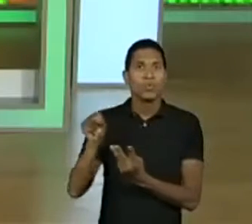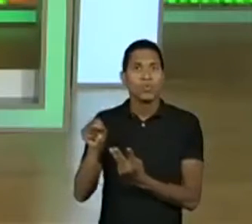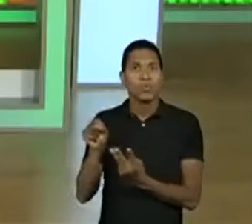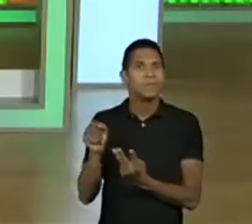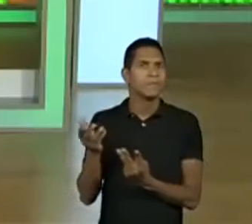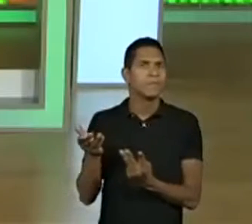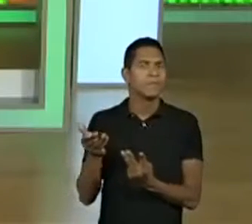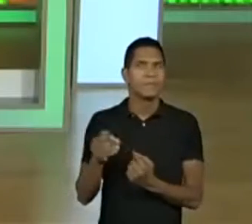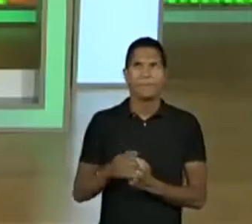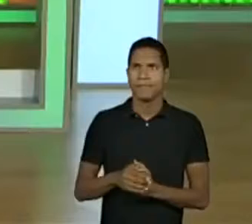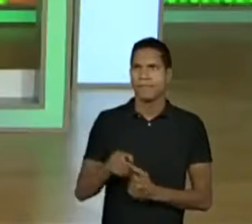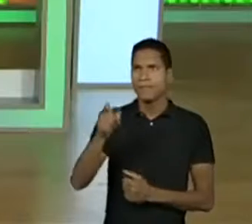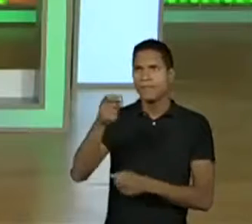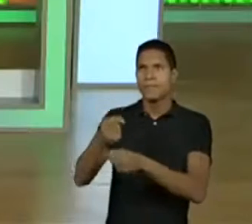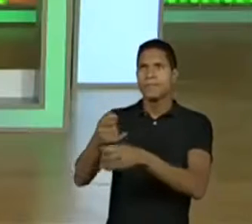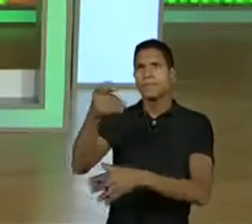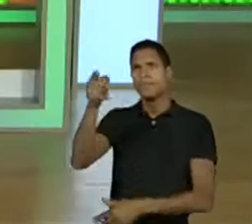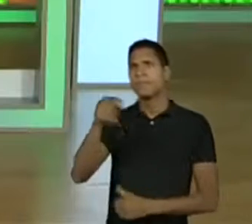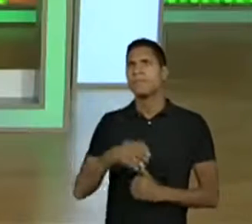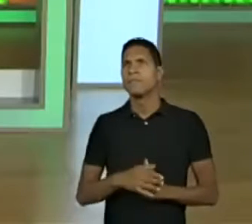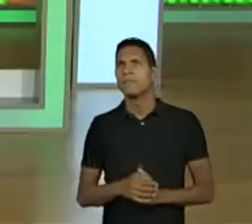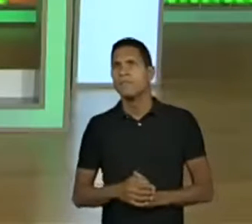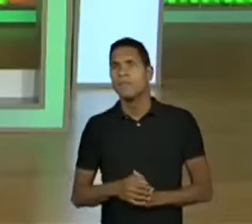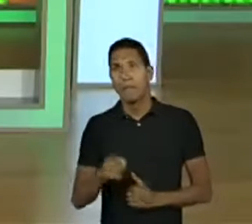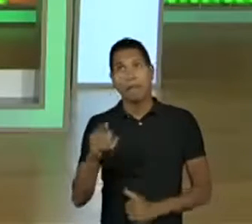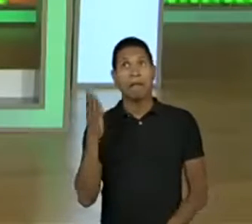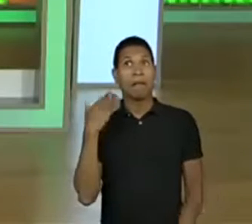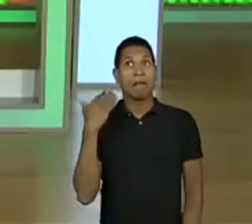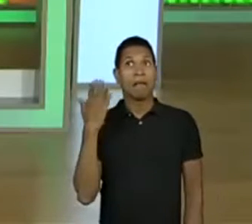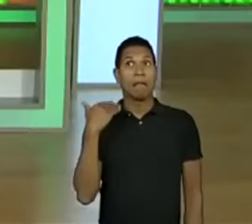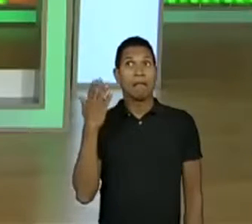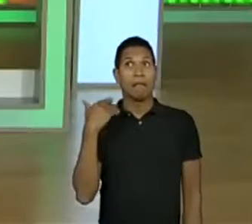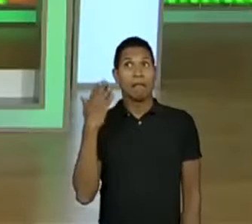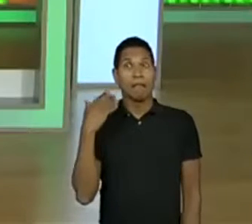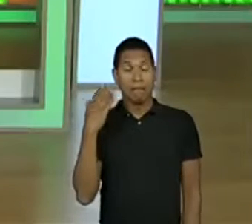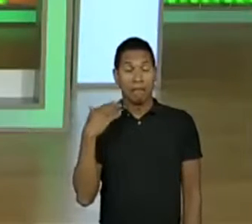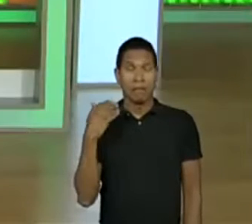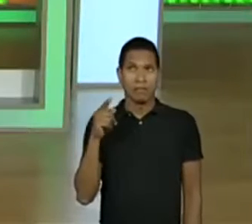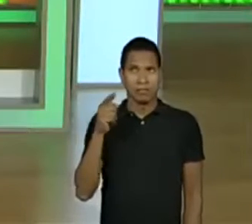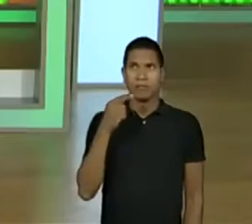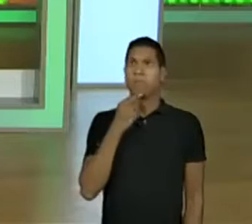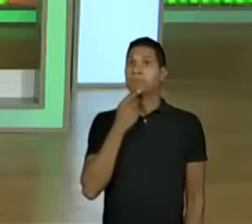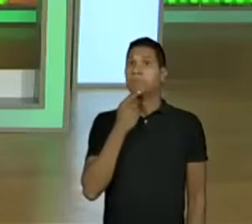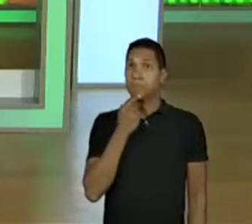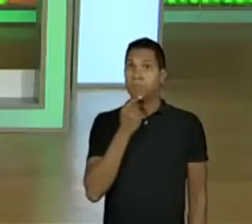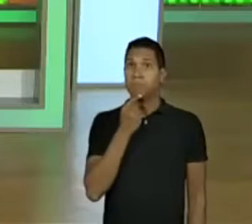Muitos professores apontam que a temperatura estava quente, que o dia estava quente.